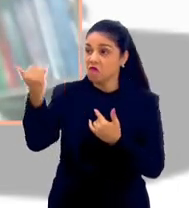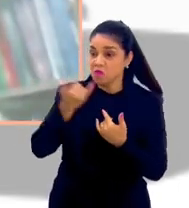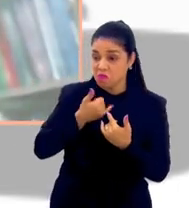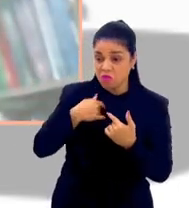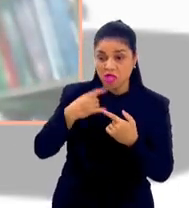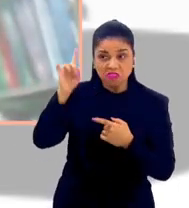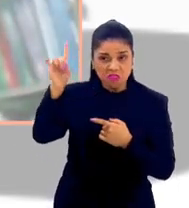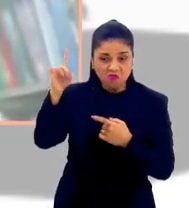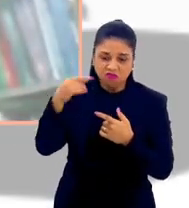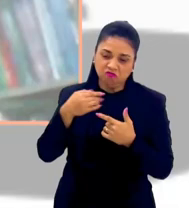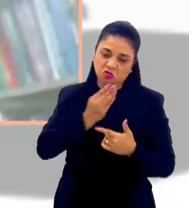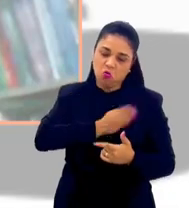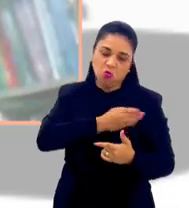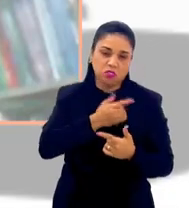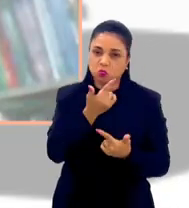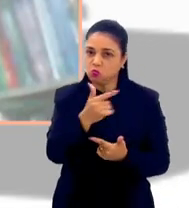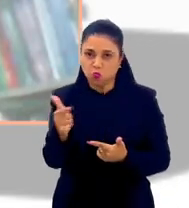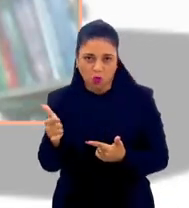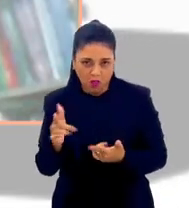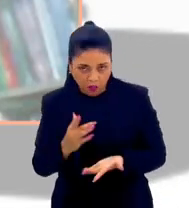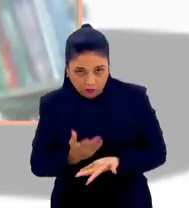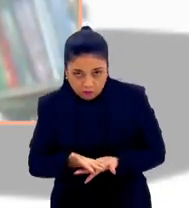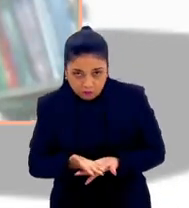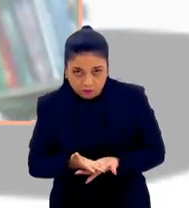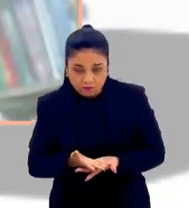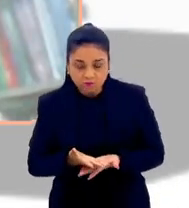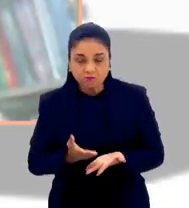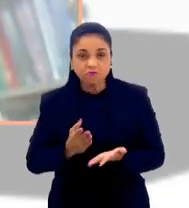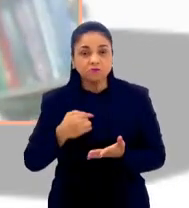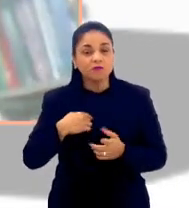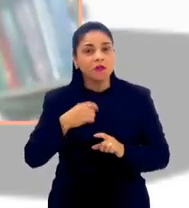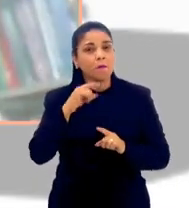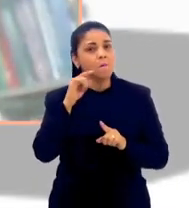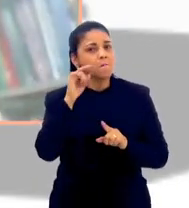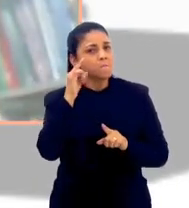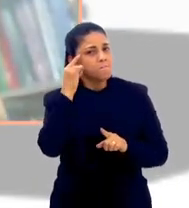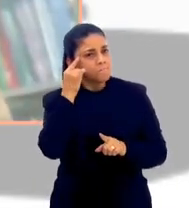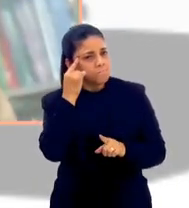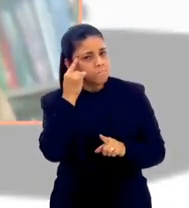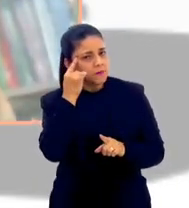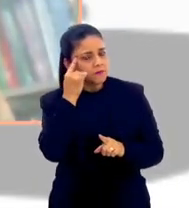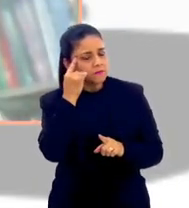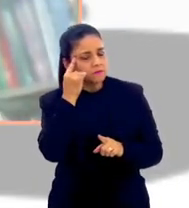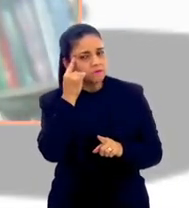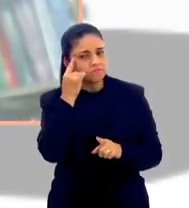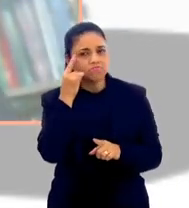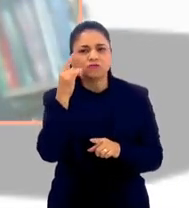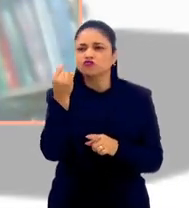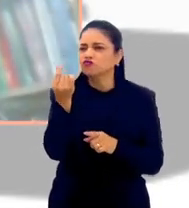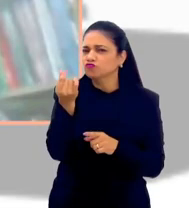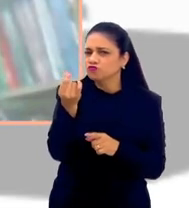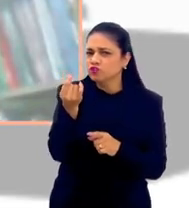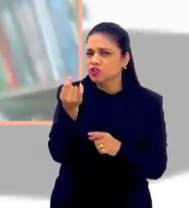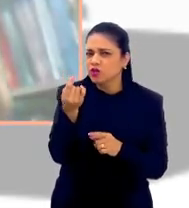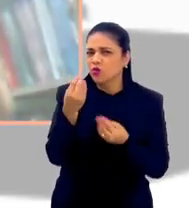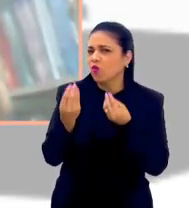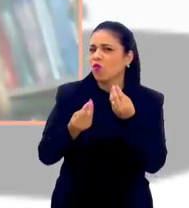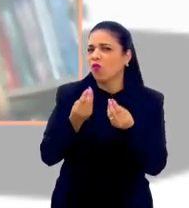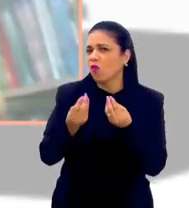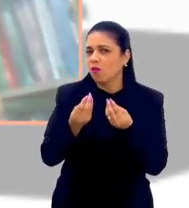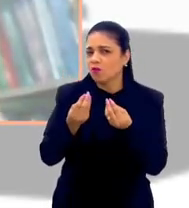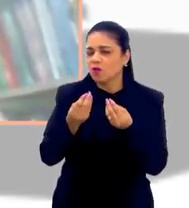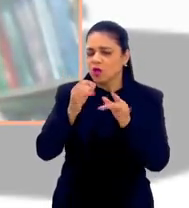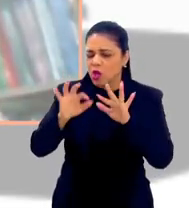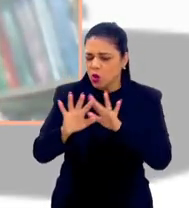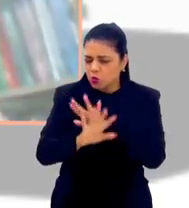coração. Uau! E aí, vamos parar para pensar no que é esse dinheiro, né? Quando você te fala ainda há